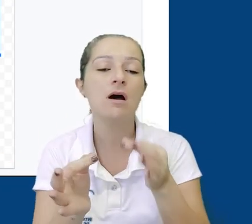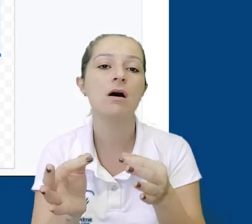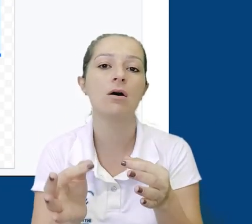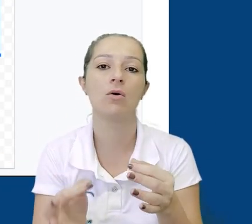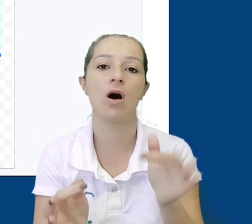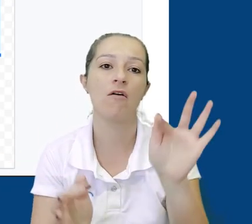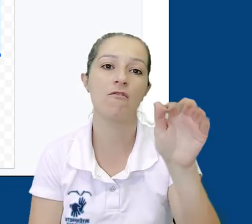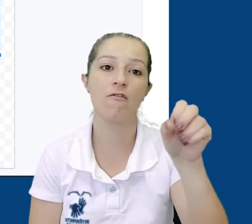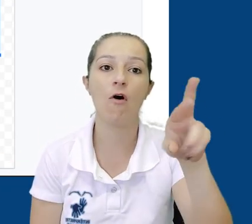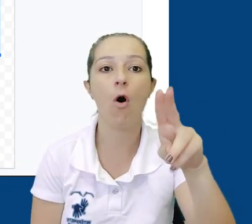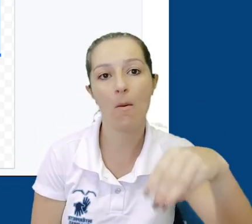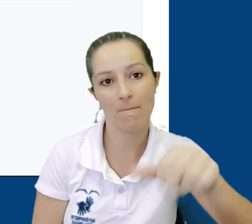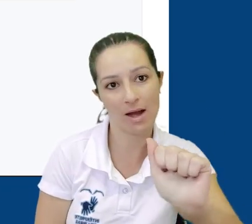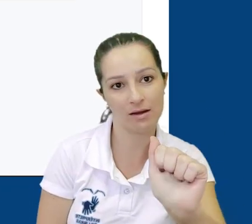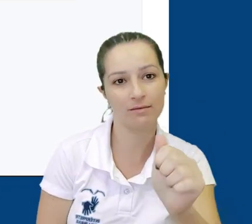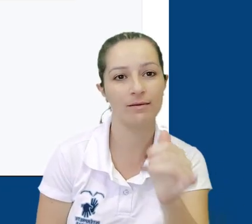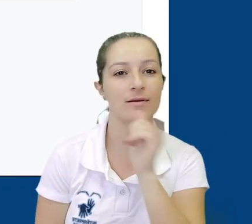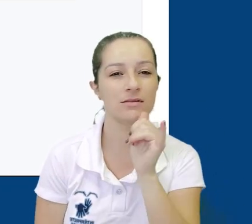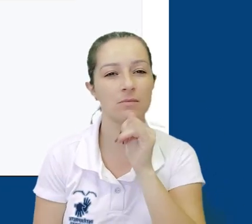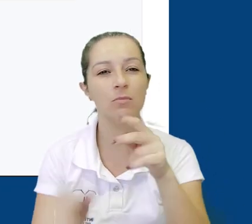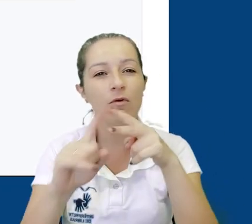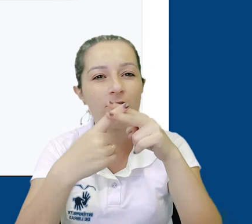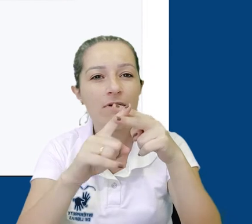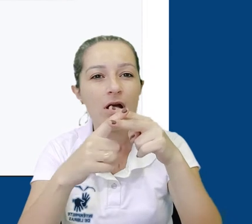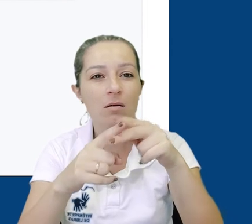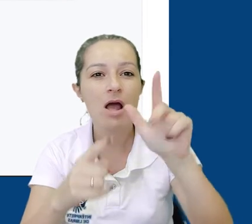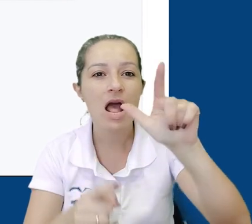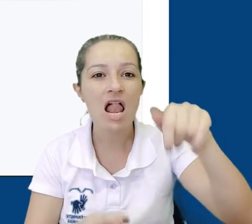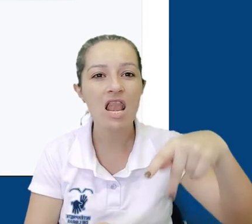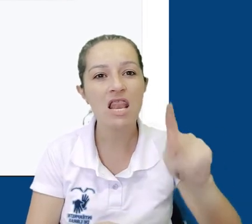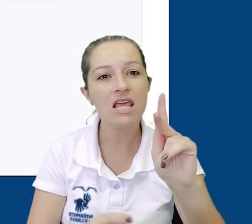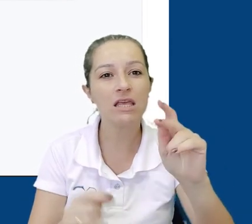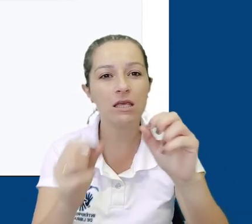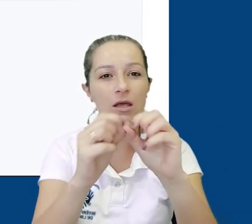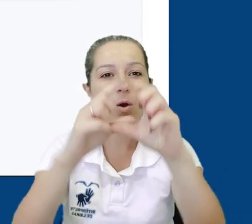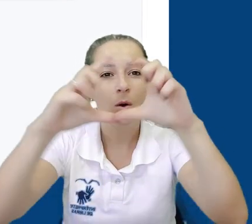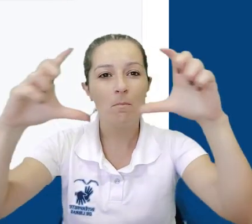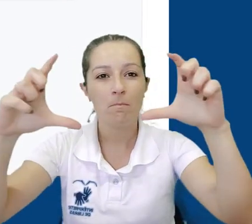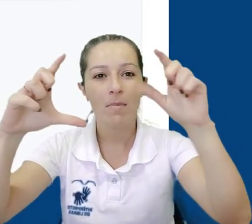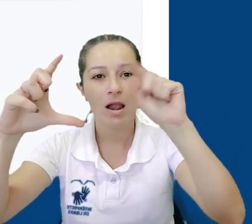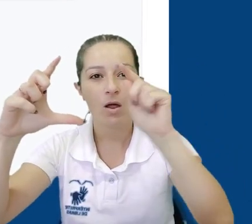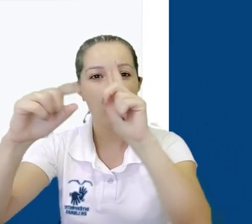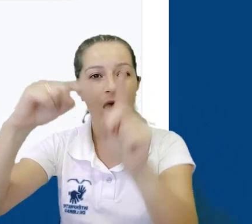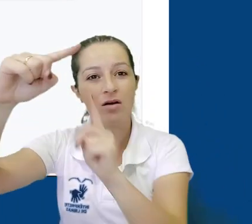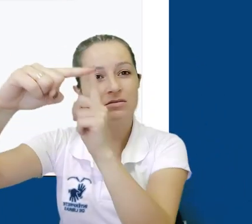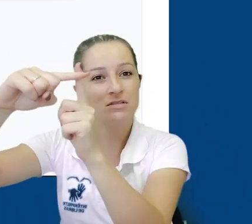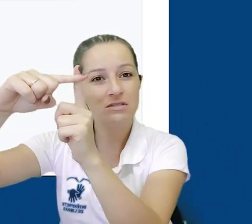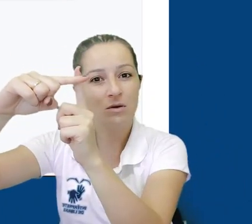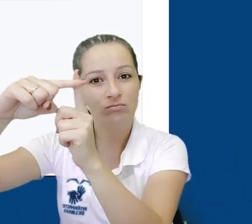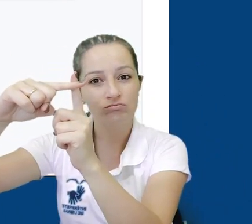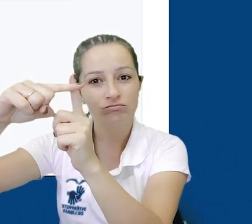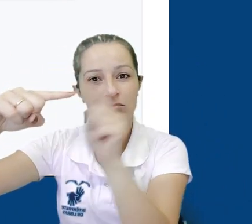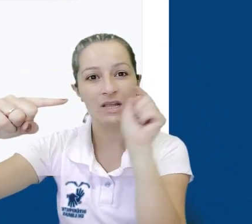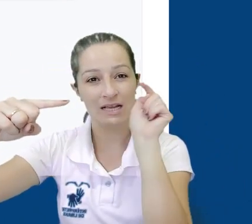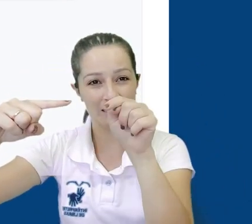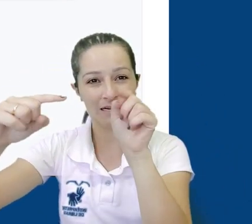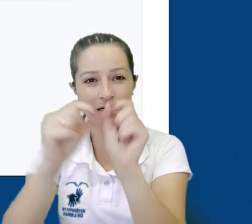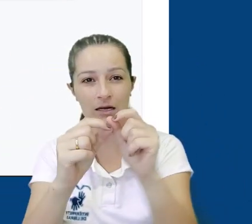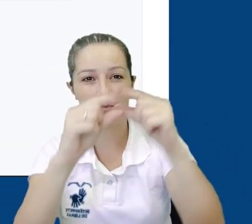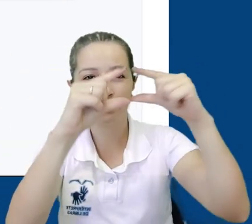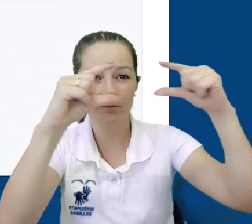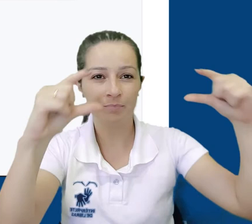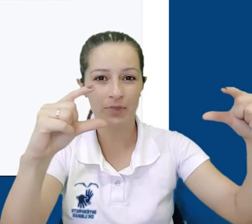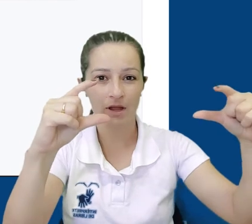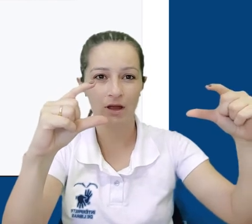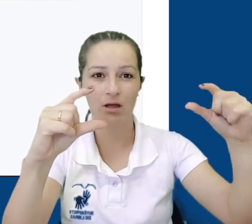específicas. Ao lado da ferramenta de link, podemos ver um balão de texto com símbolo de adição. Quando clicamos nele, uma